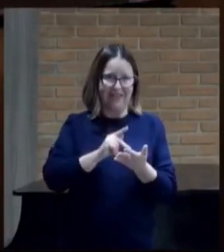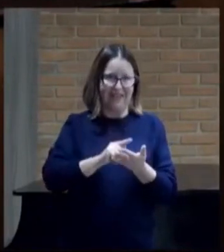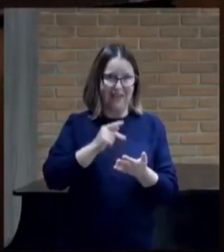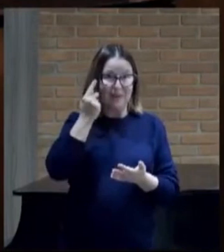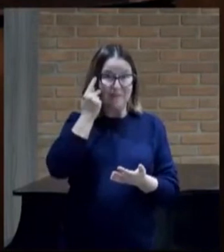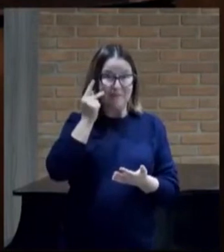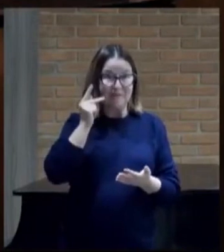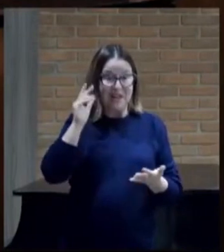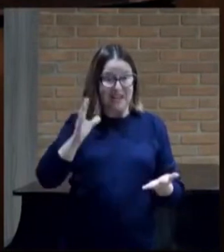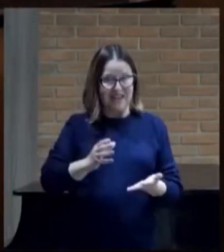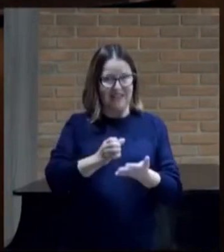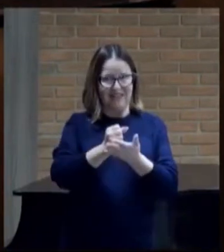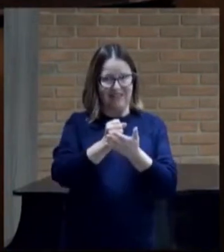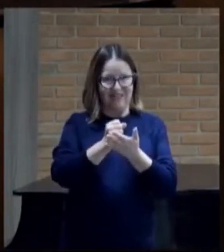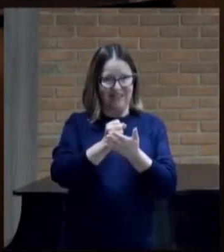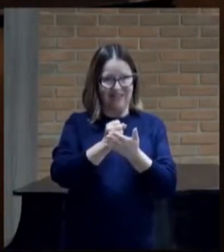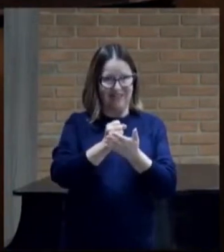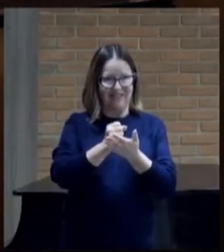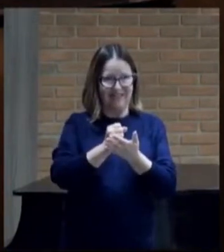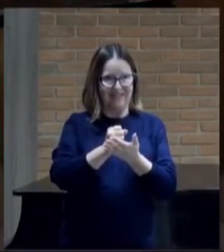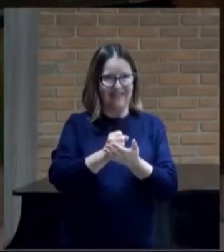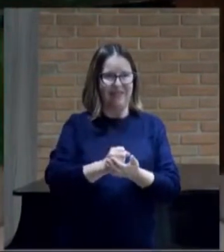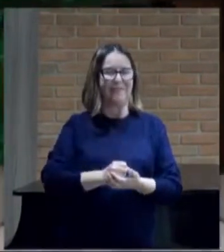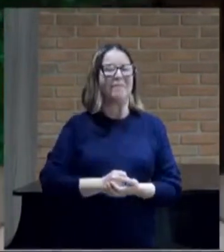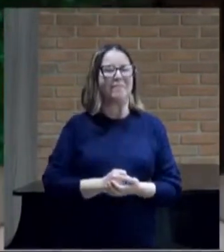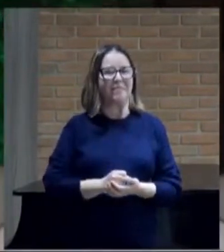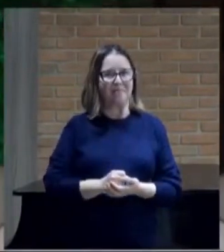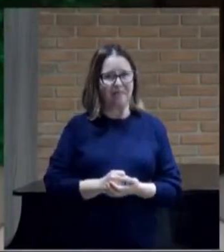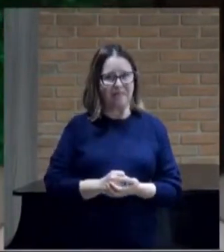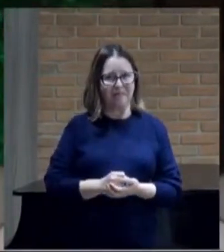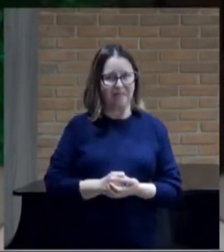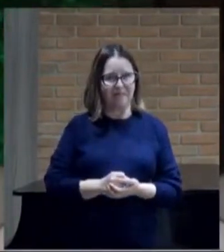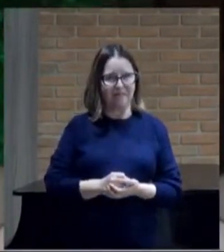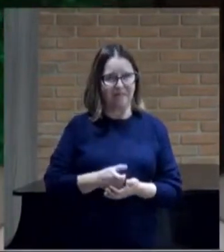para serem salvos está vendo só